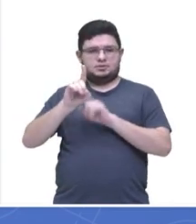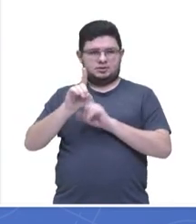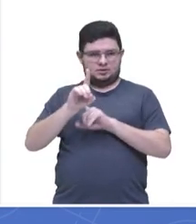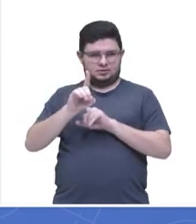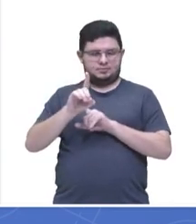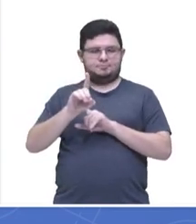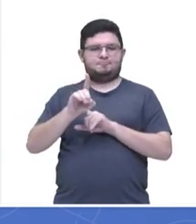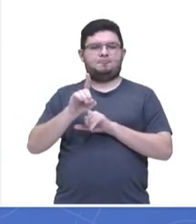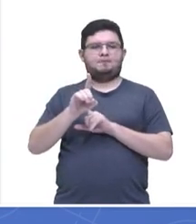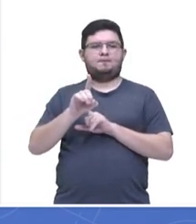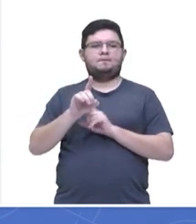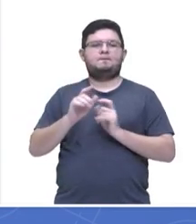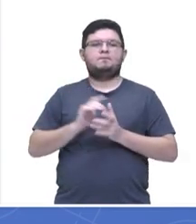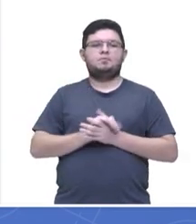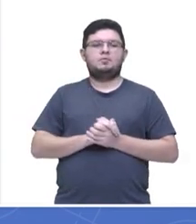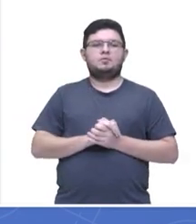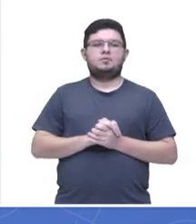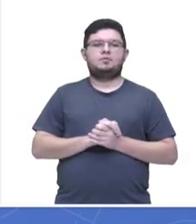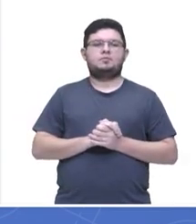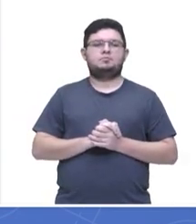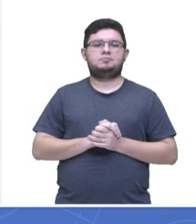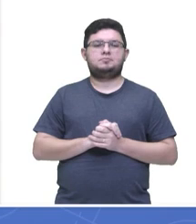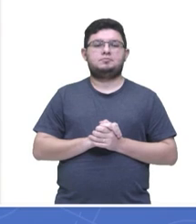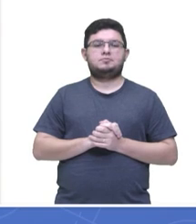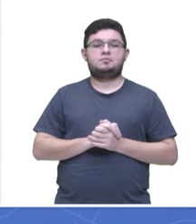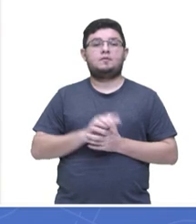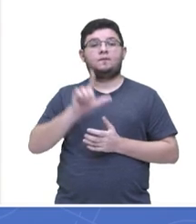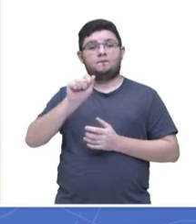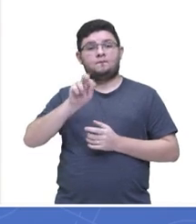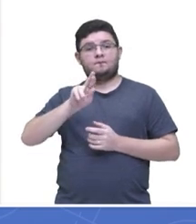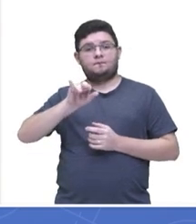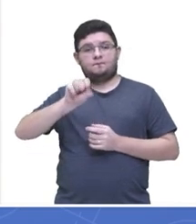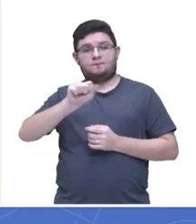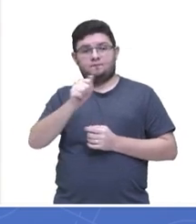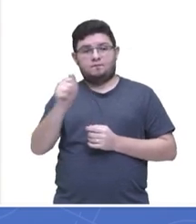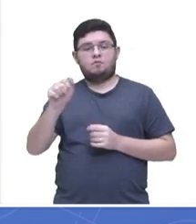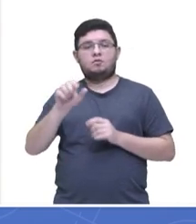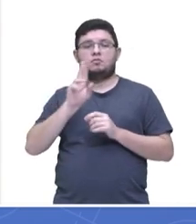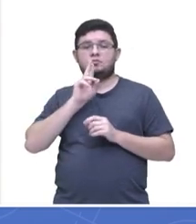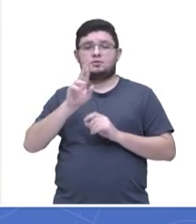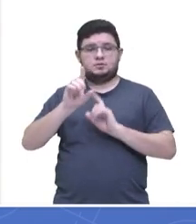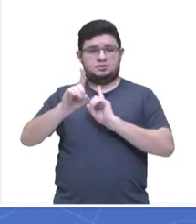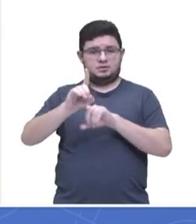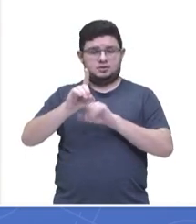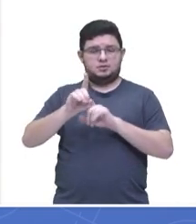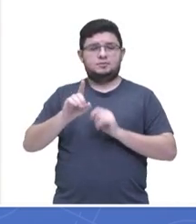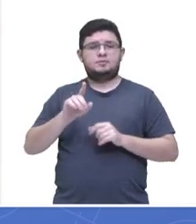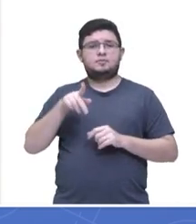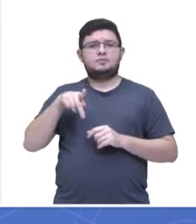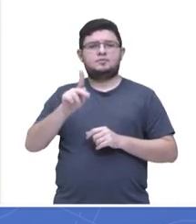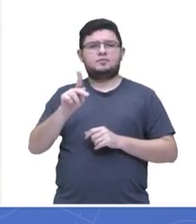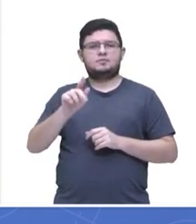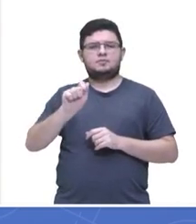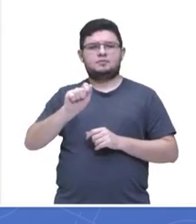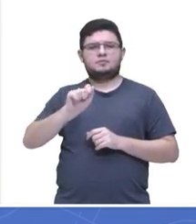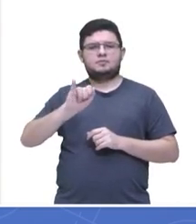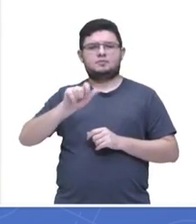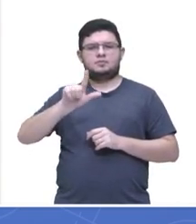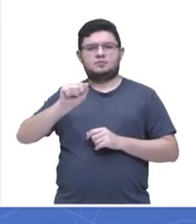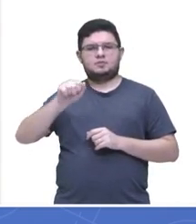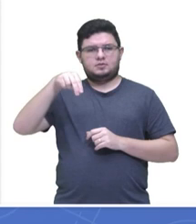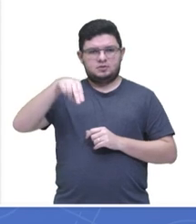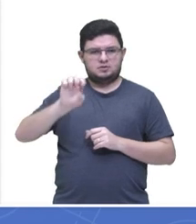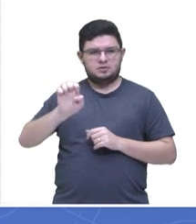da escola Professor Ondina de Paulo Ribeiro. Larissa, resposta letra D. A Cailane, né? Acho que é